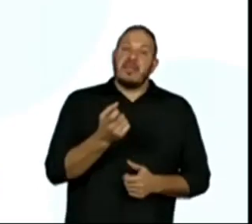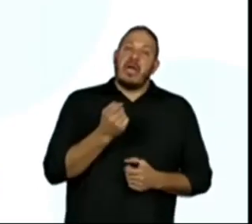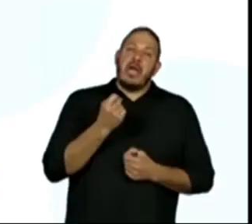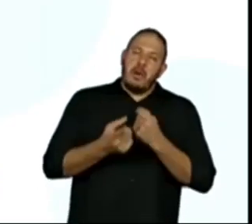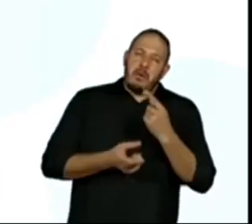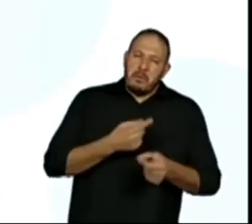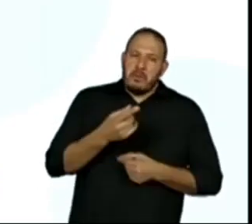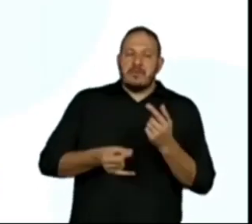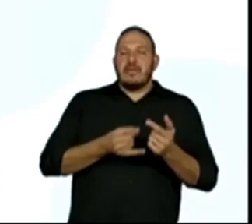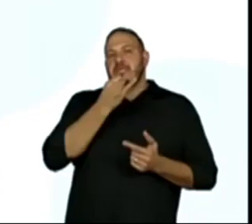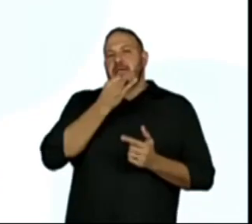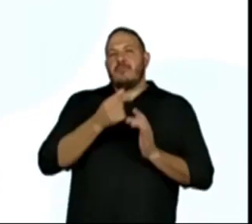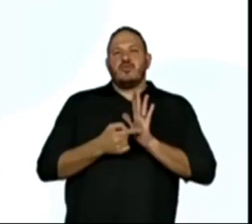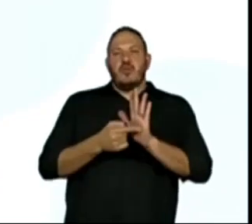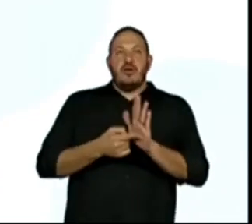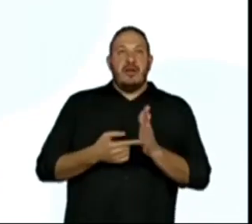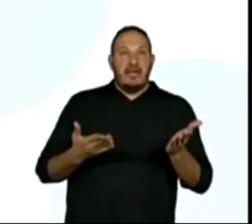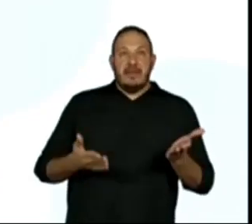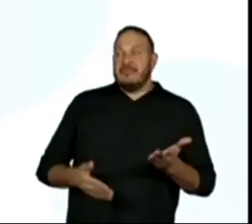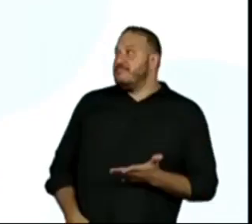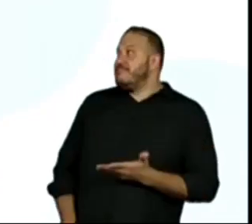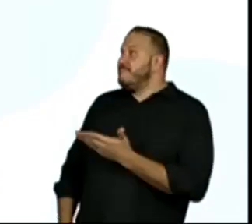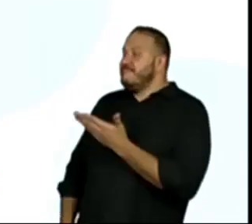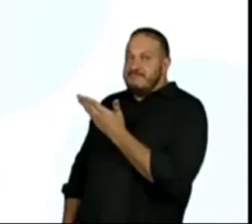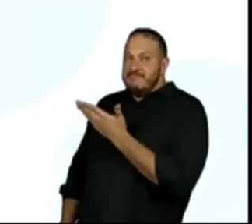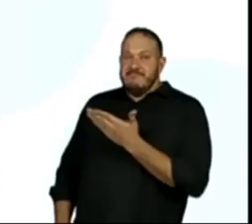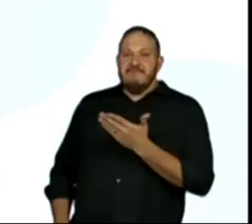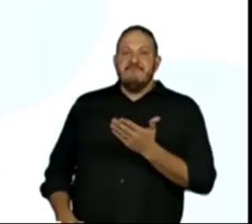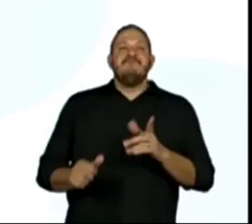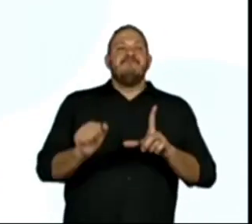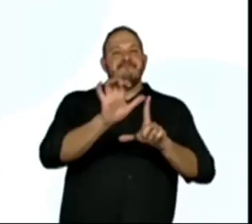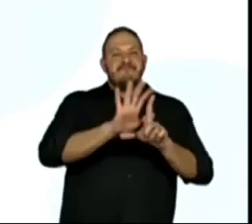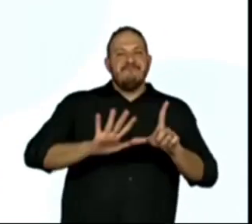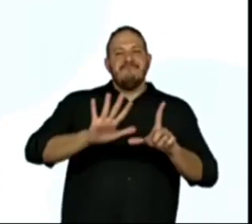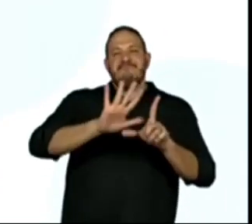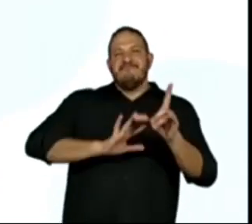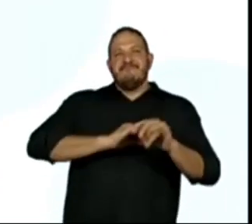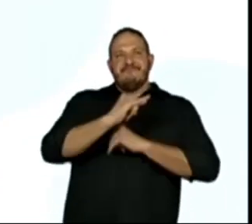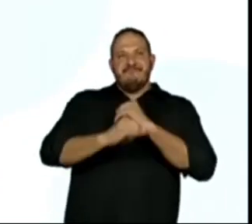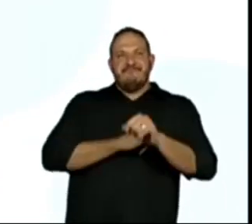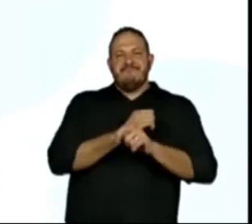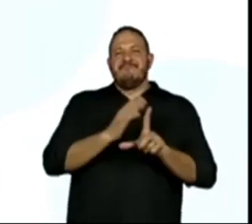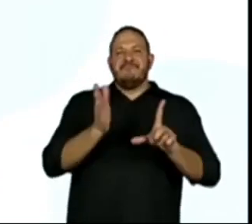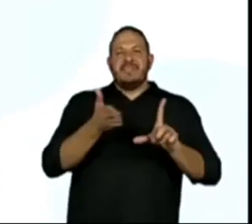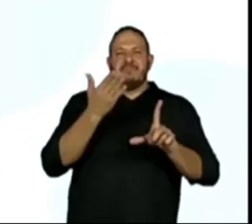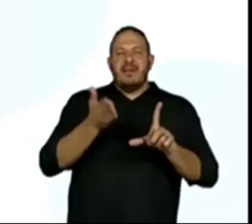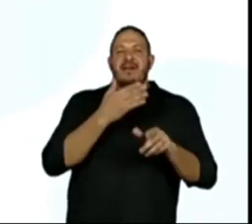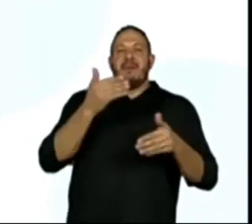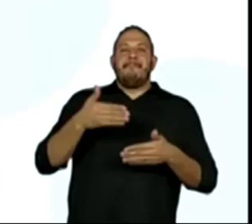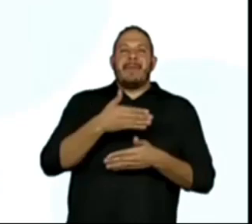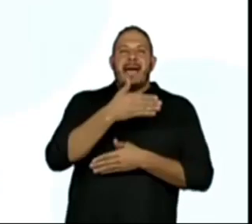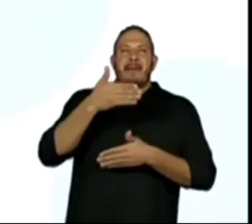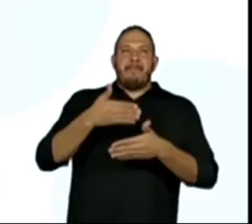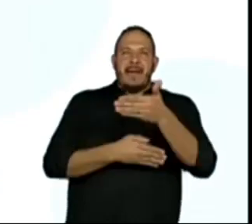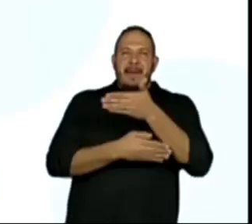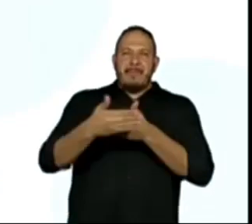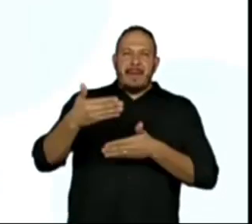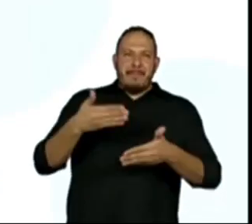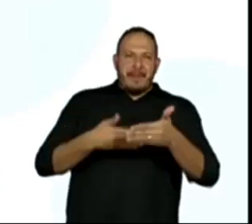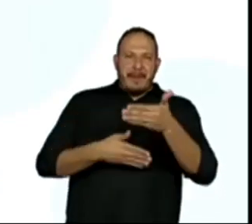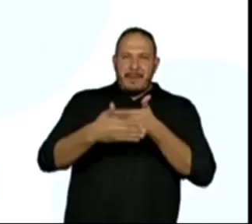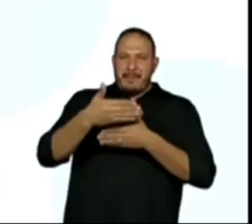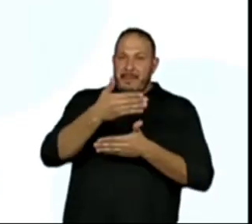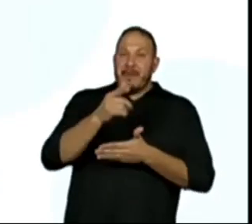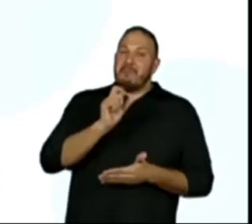exemplos. Na tela, vocês têm a revista que foi criada no próprio PowerPoint, que é um programa comum de computador que